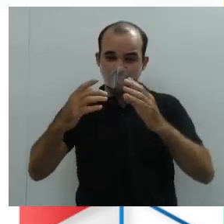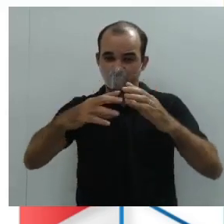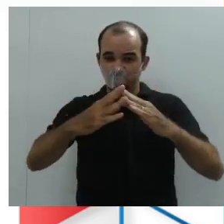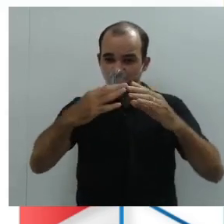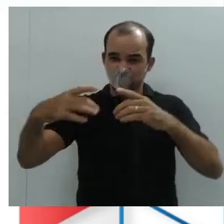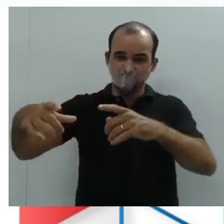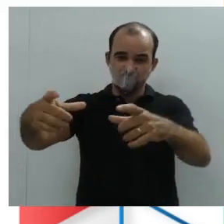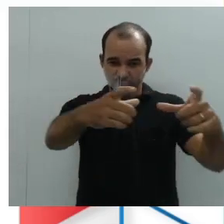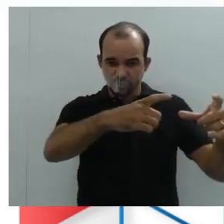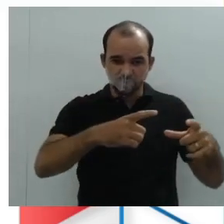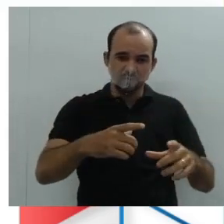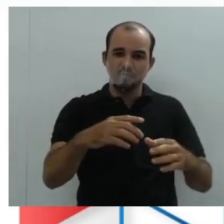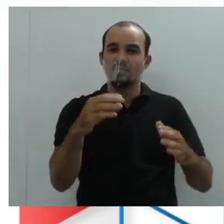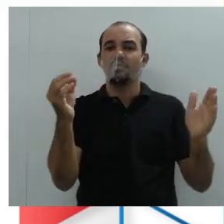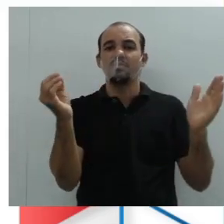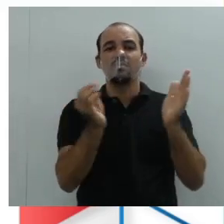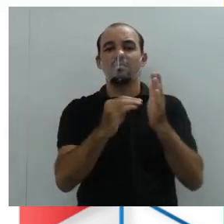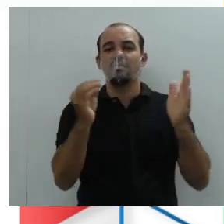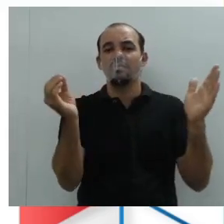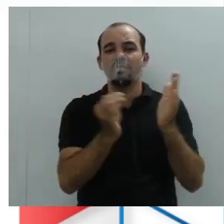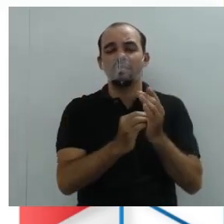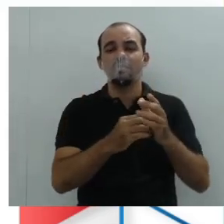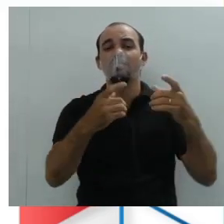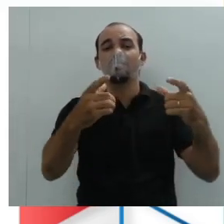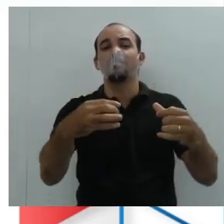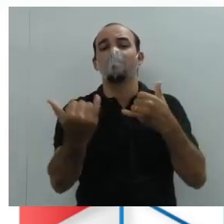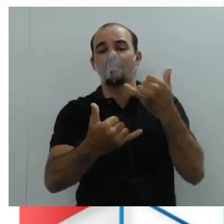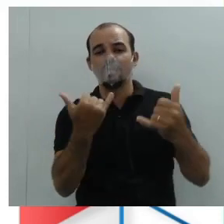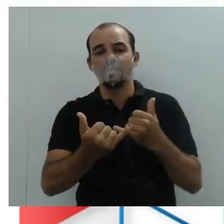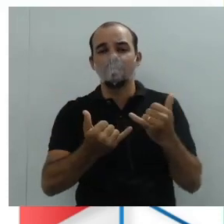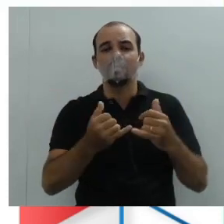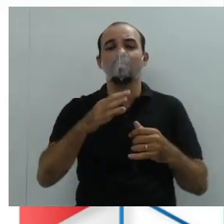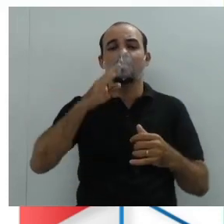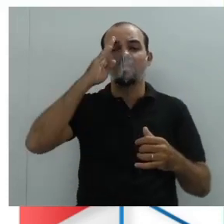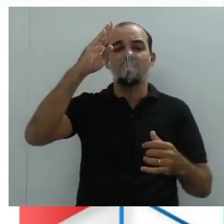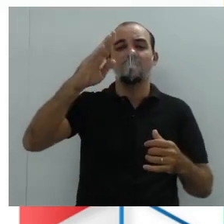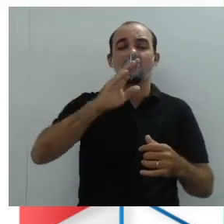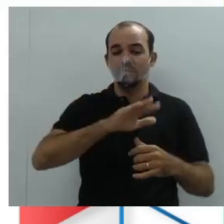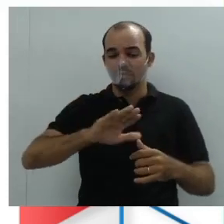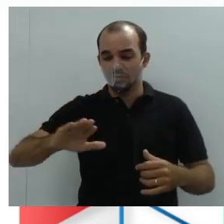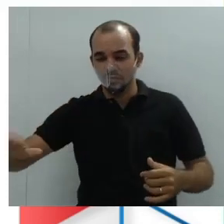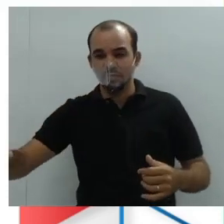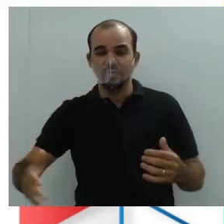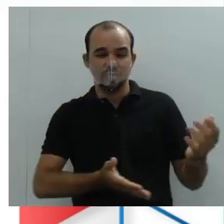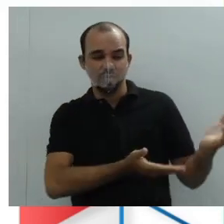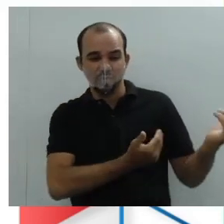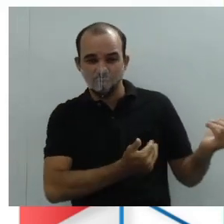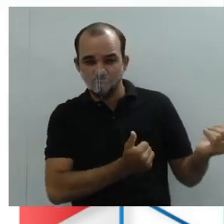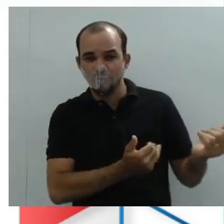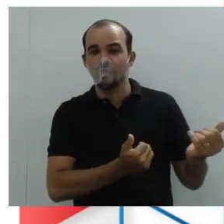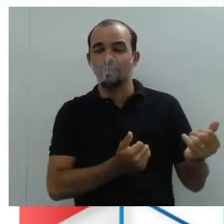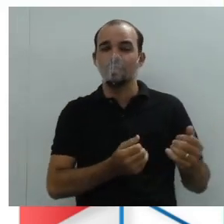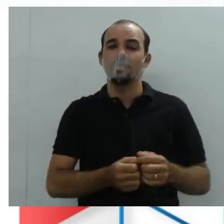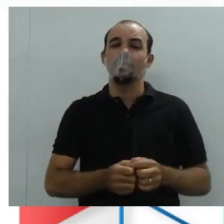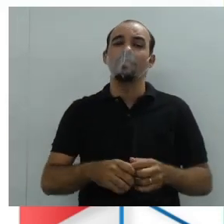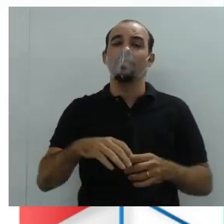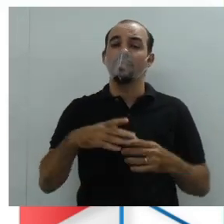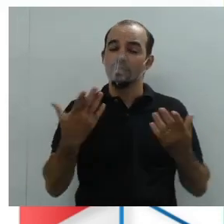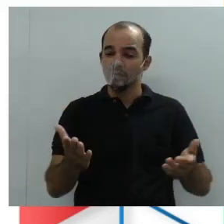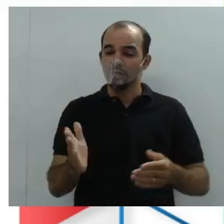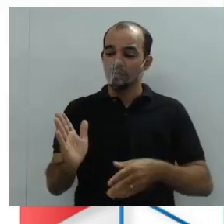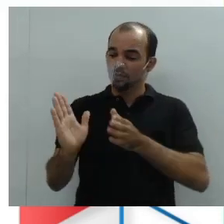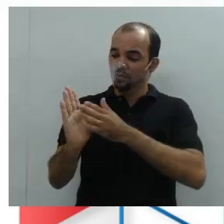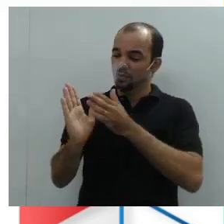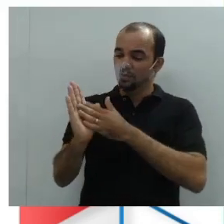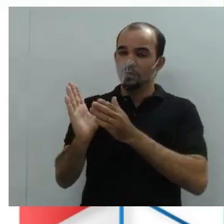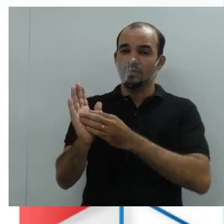população, principalmente as crianças. Na certeza de termos nosso pleito atendido, encaminhamos este